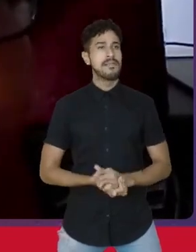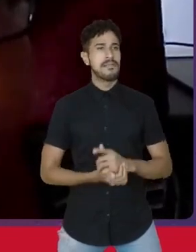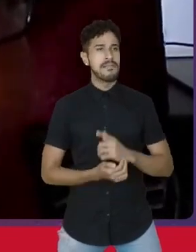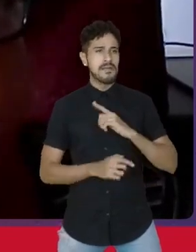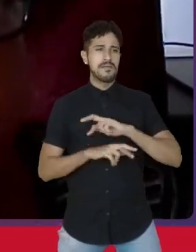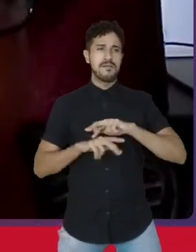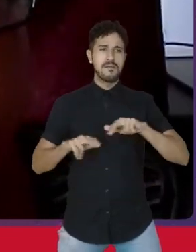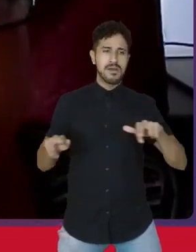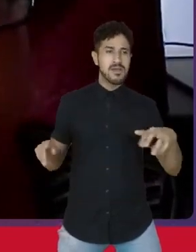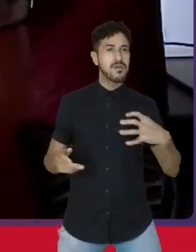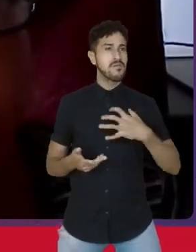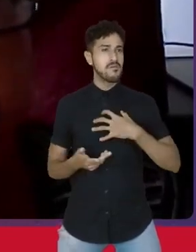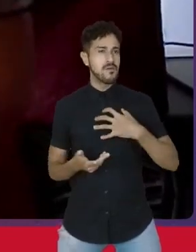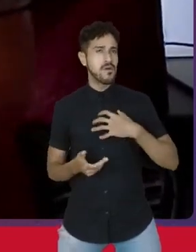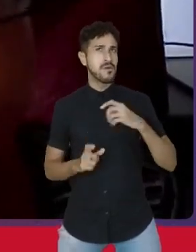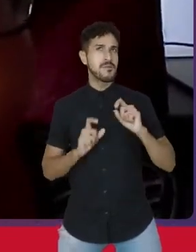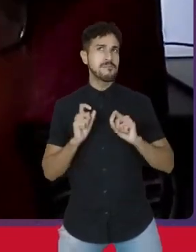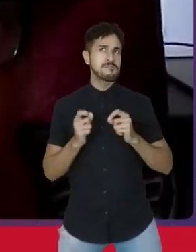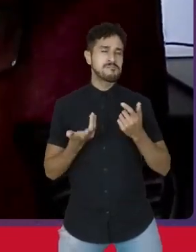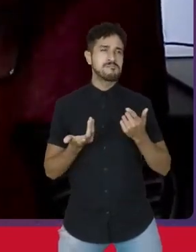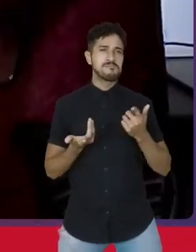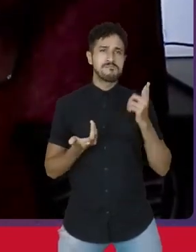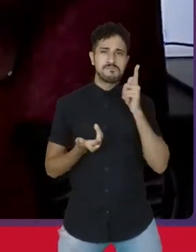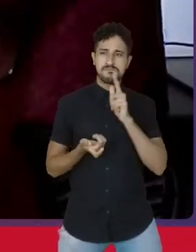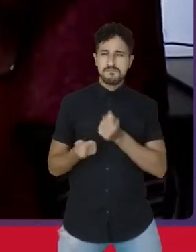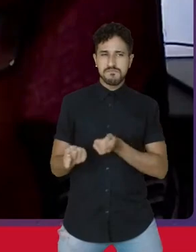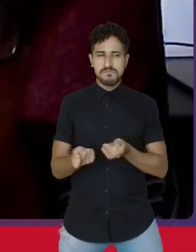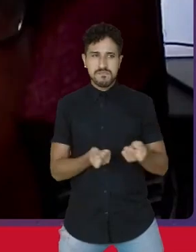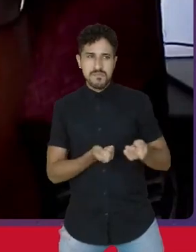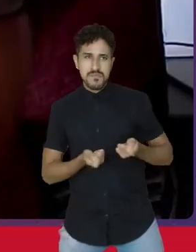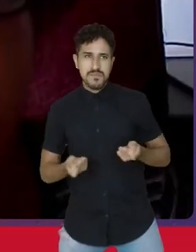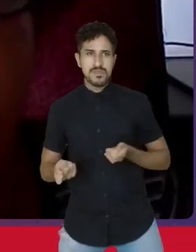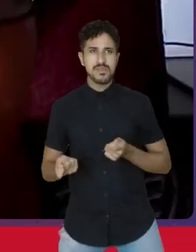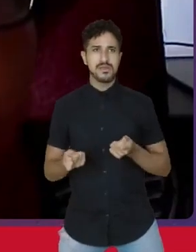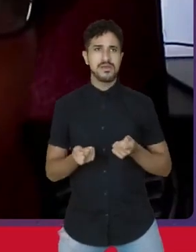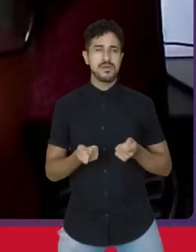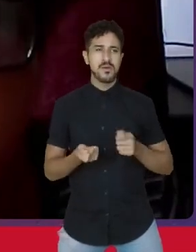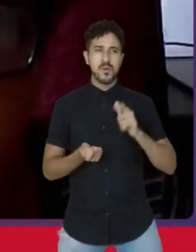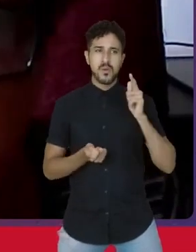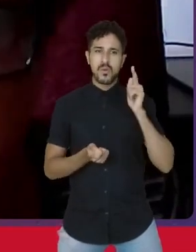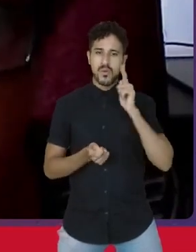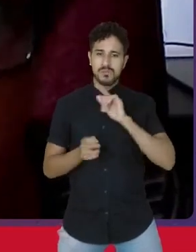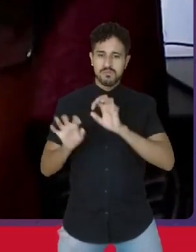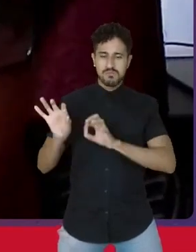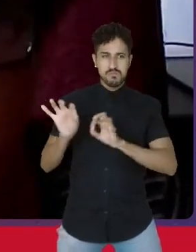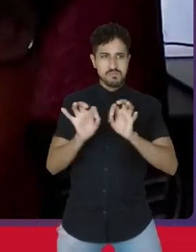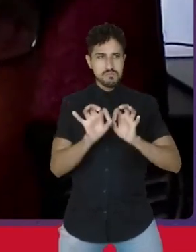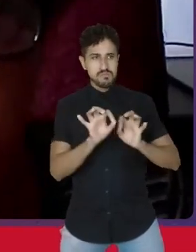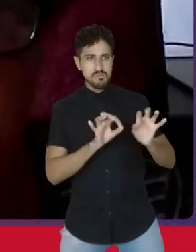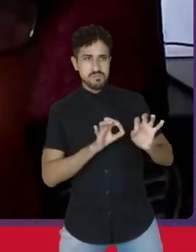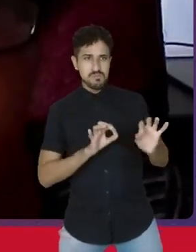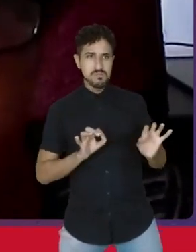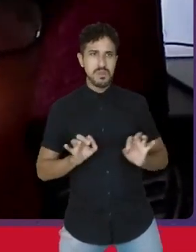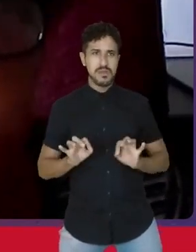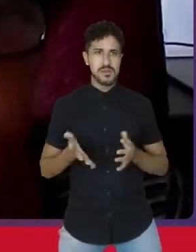formas de monitoramento, de sistematização para